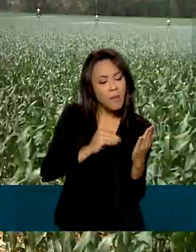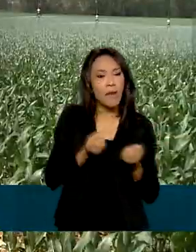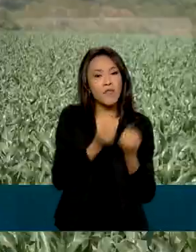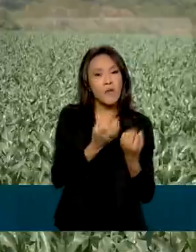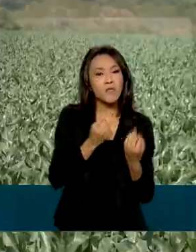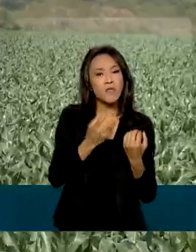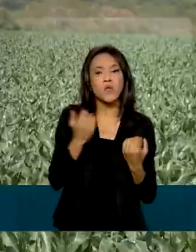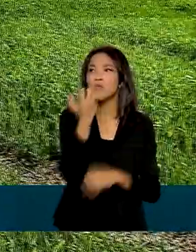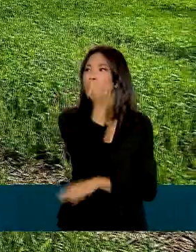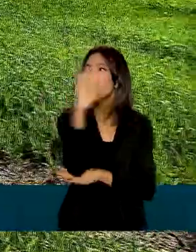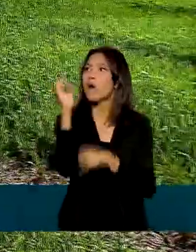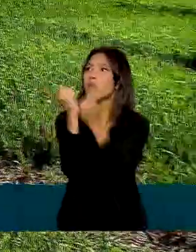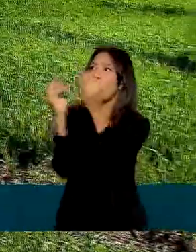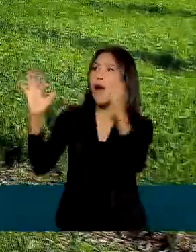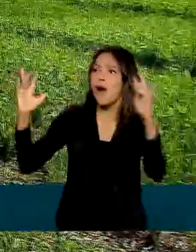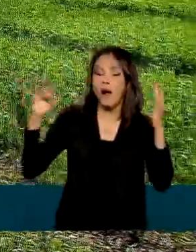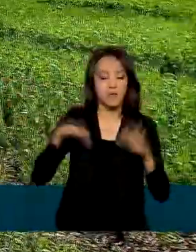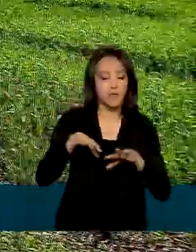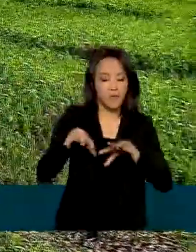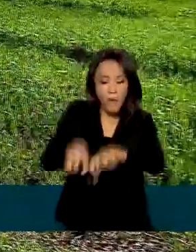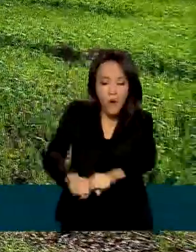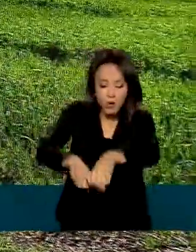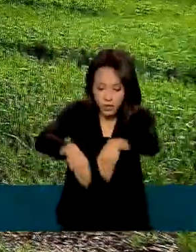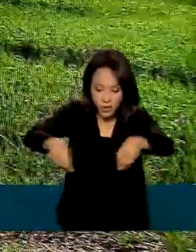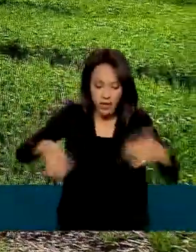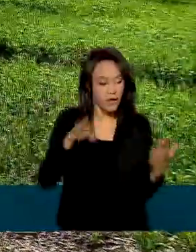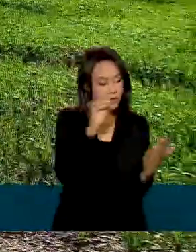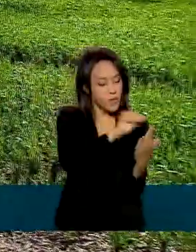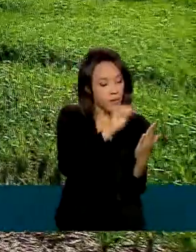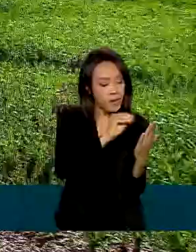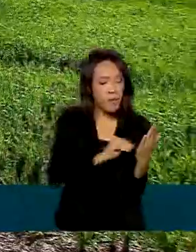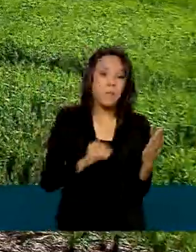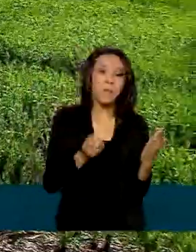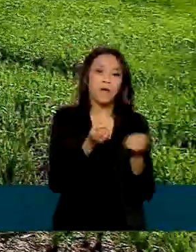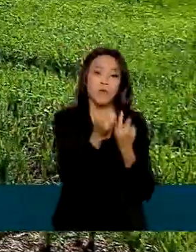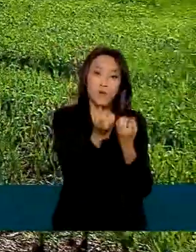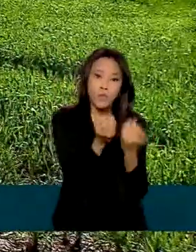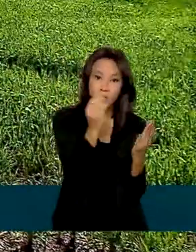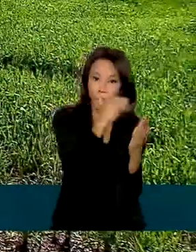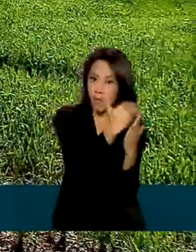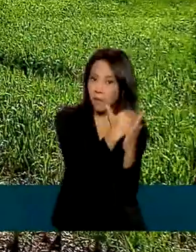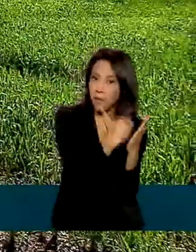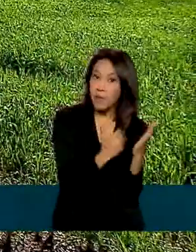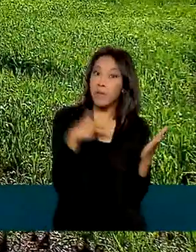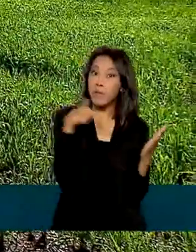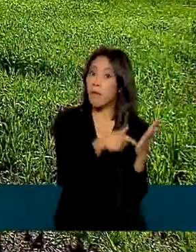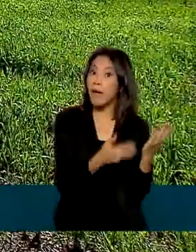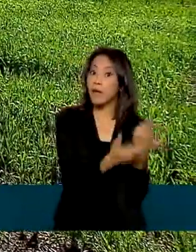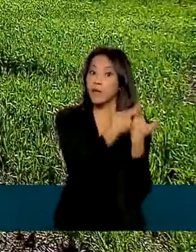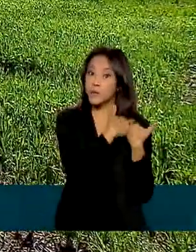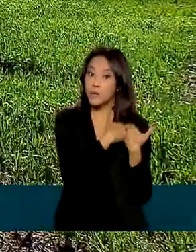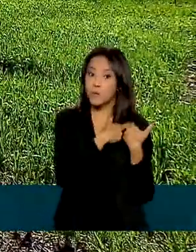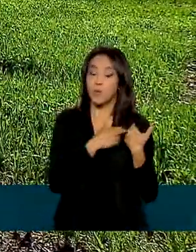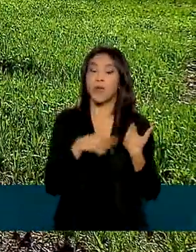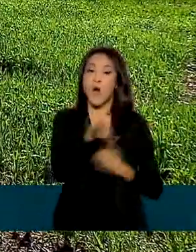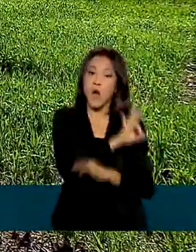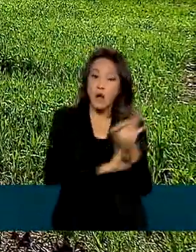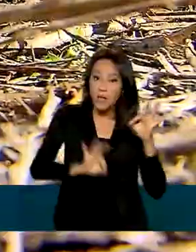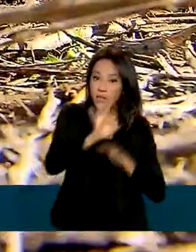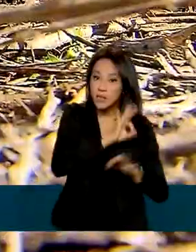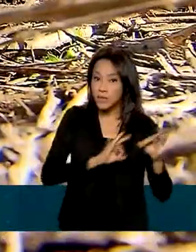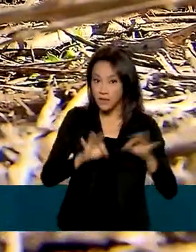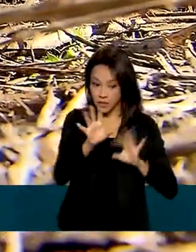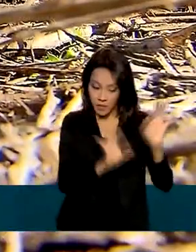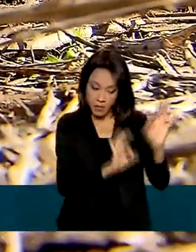propriedades de posses rurais, compondo a base de dados para o monitoramento e o planejamento ambiental